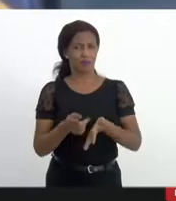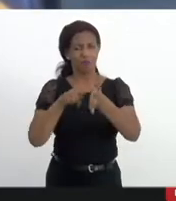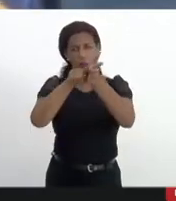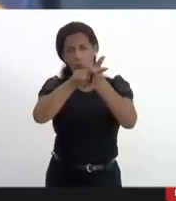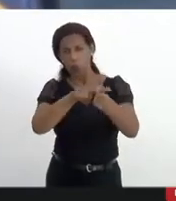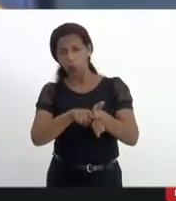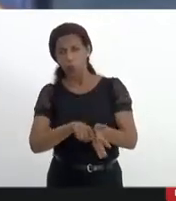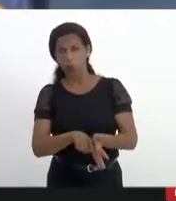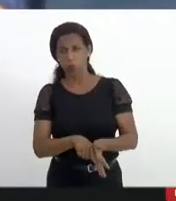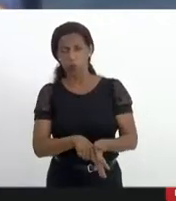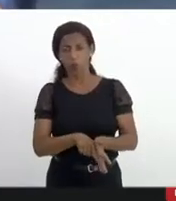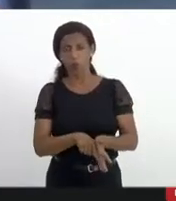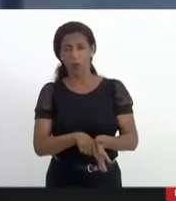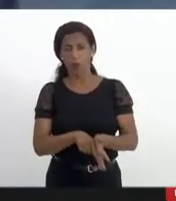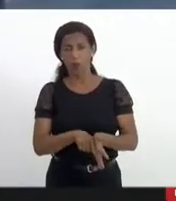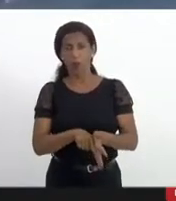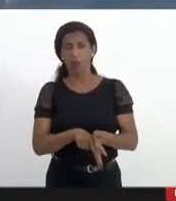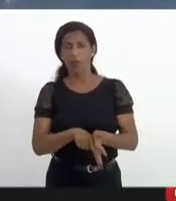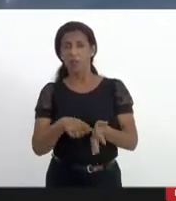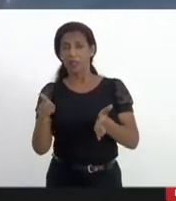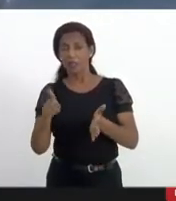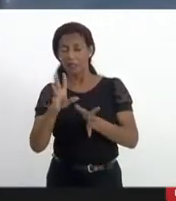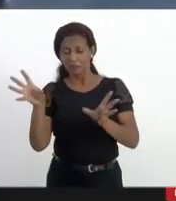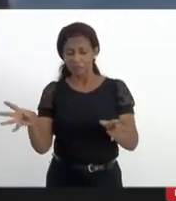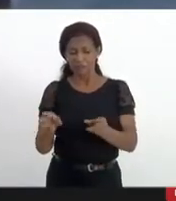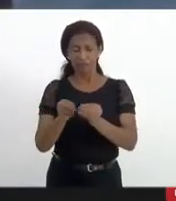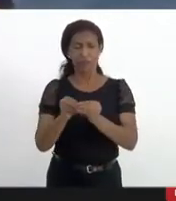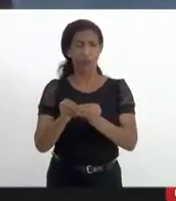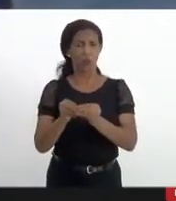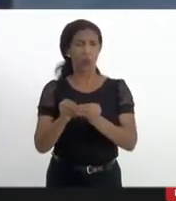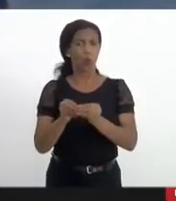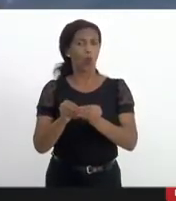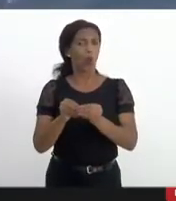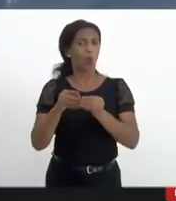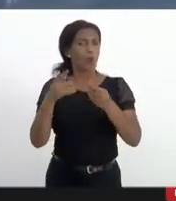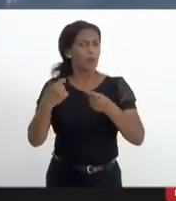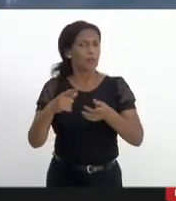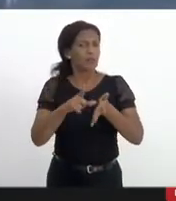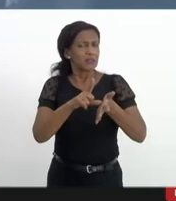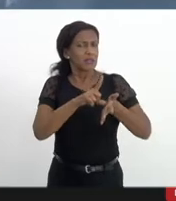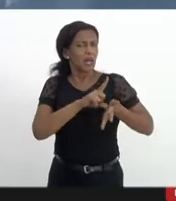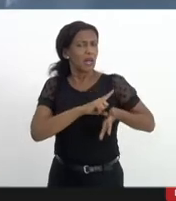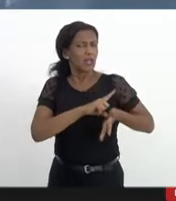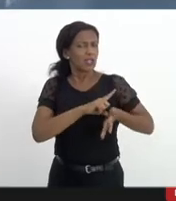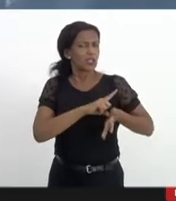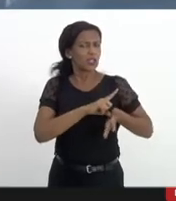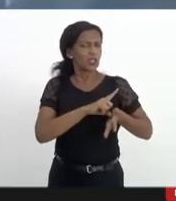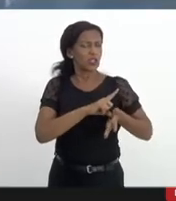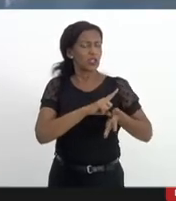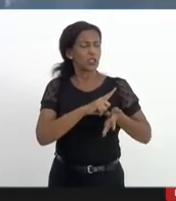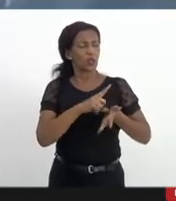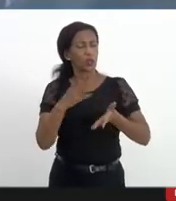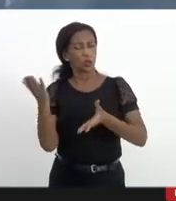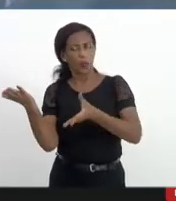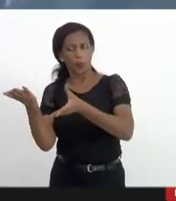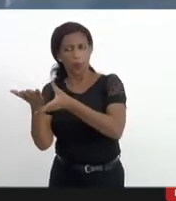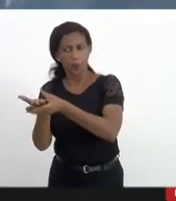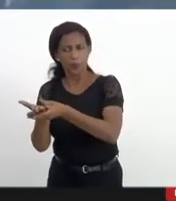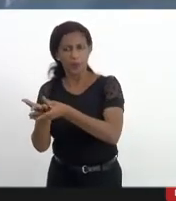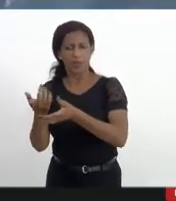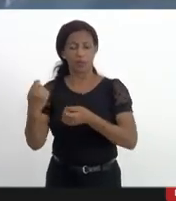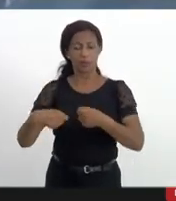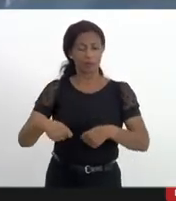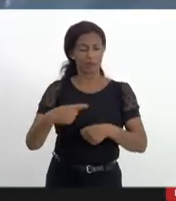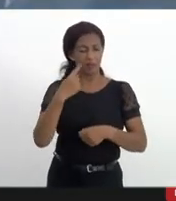investigações do inquérito trazer essas conclusões. Não devia ser apurado antes de ser rotulado esses processos. Essa